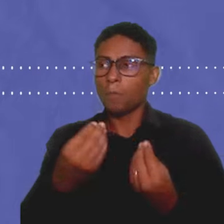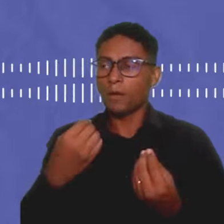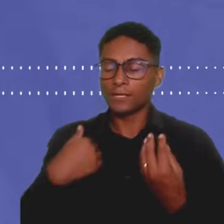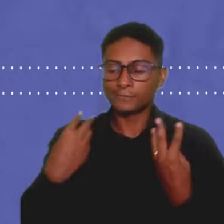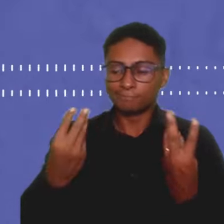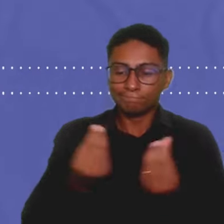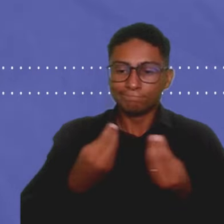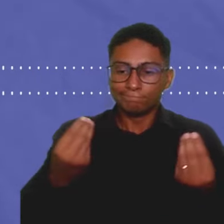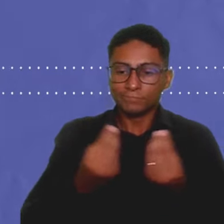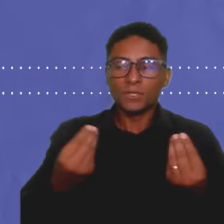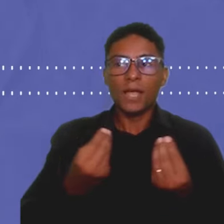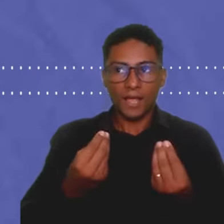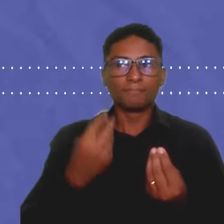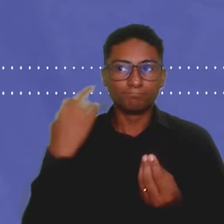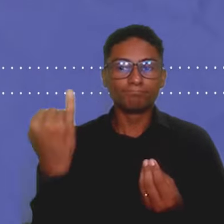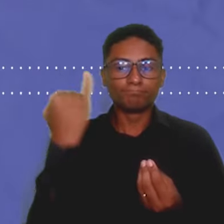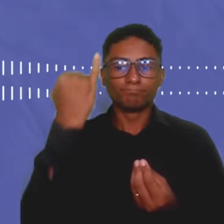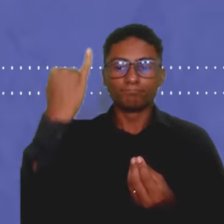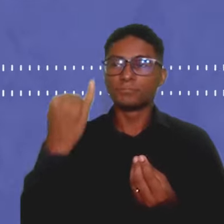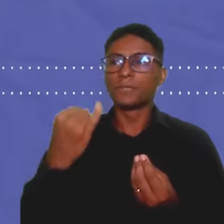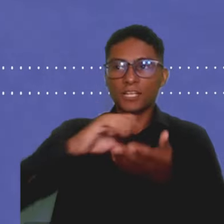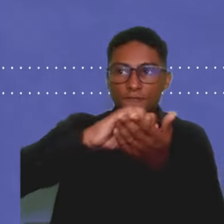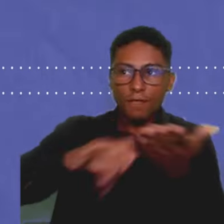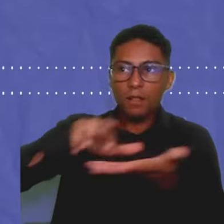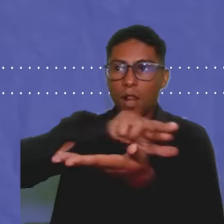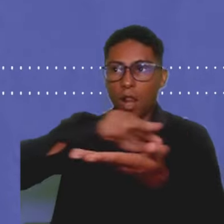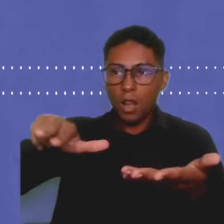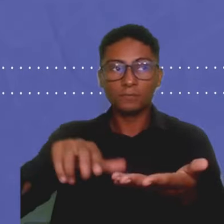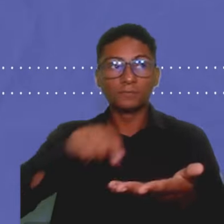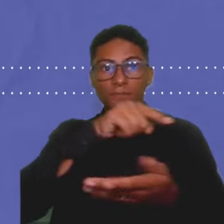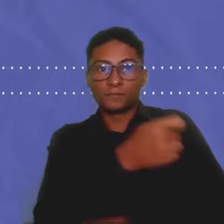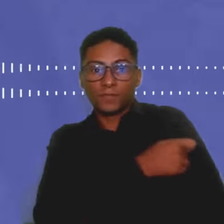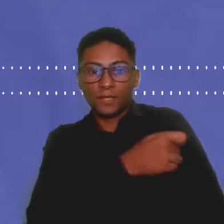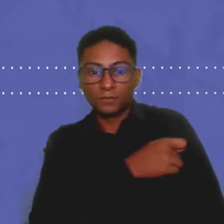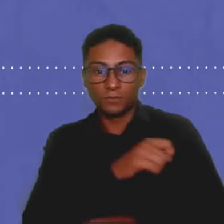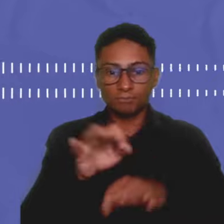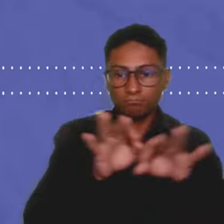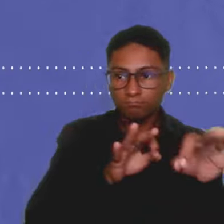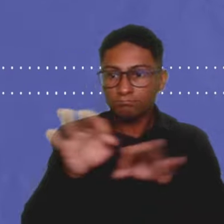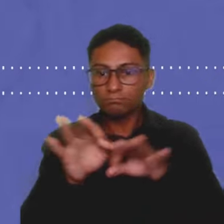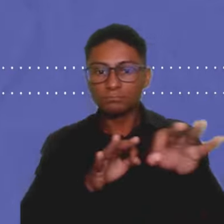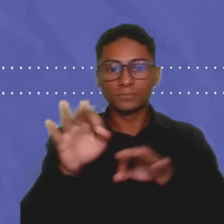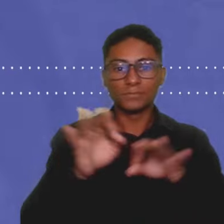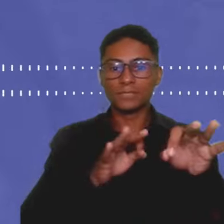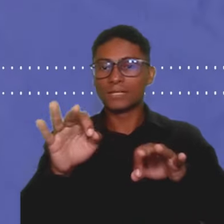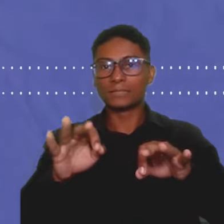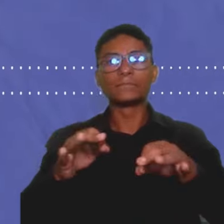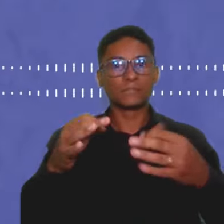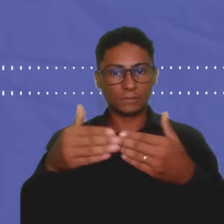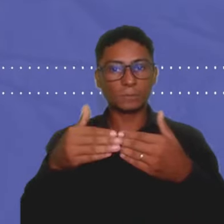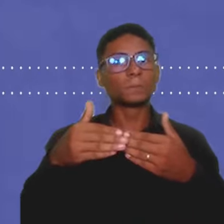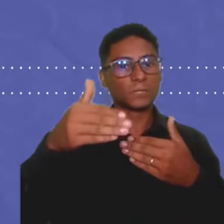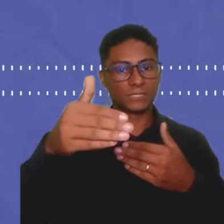para atividades empreendedoras, preparando esses alunos para identificar oportunidades, planejar ações e empreender